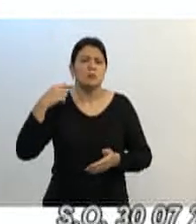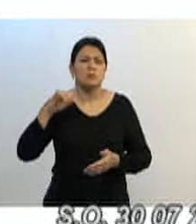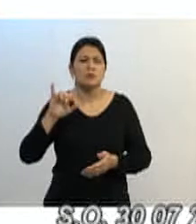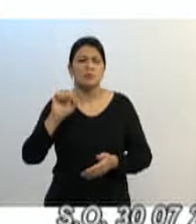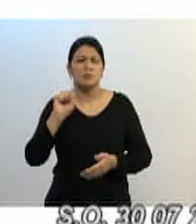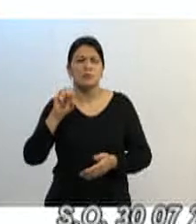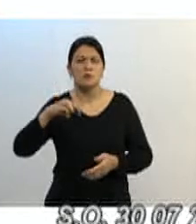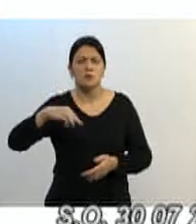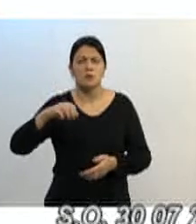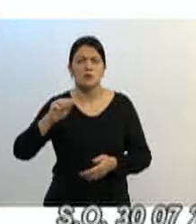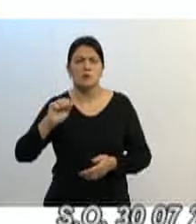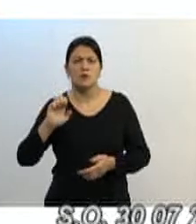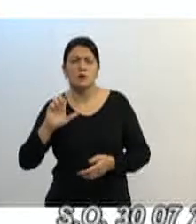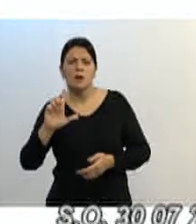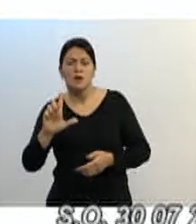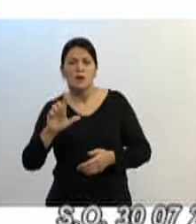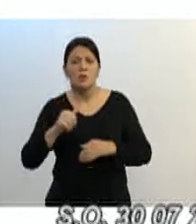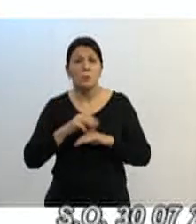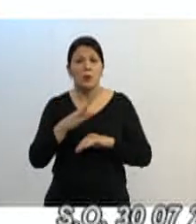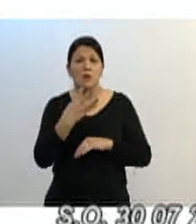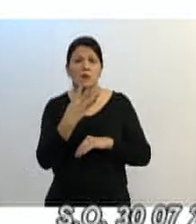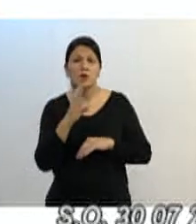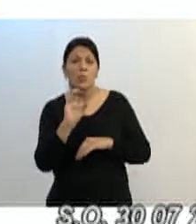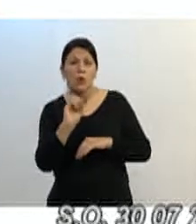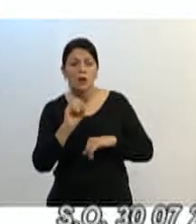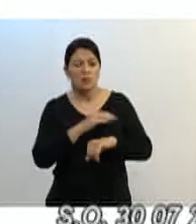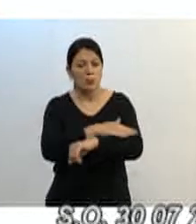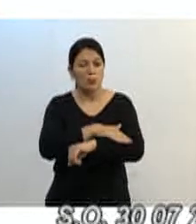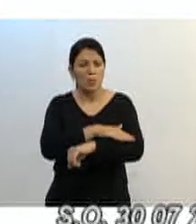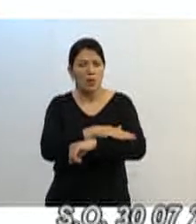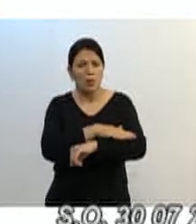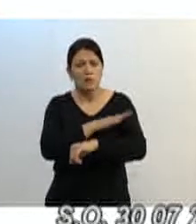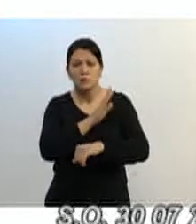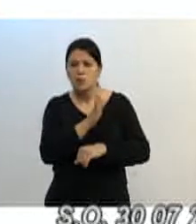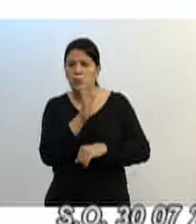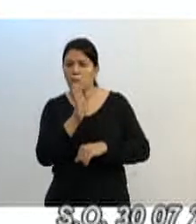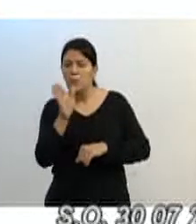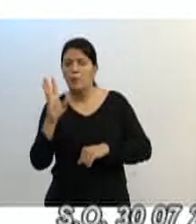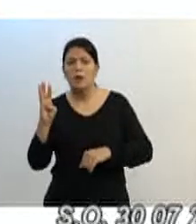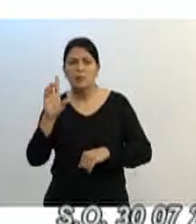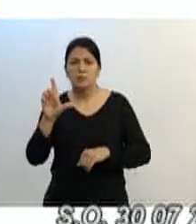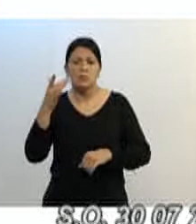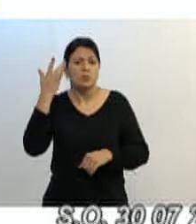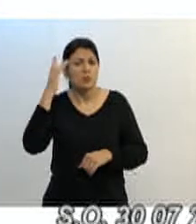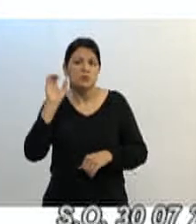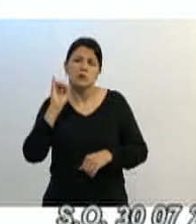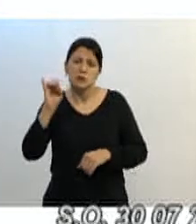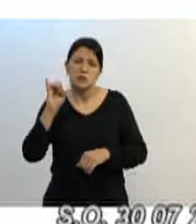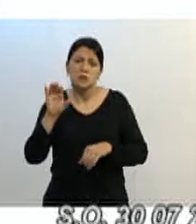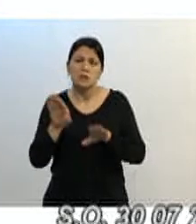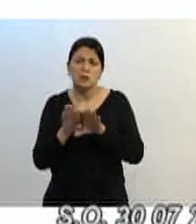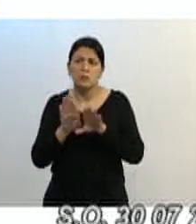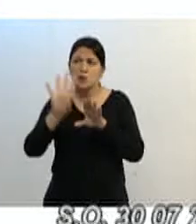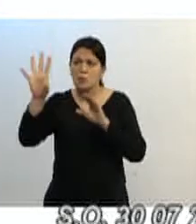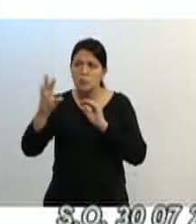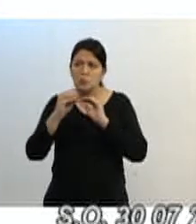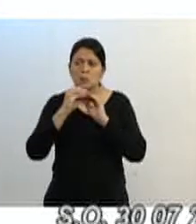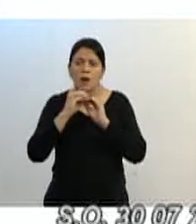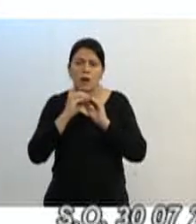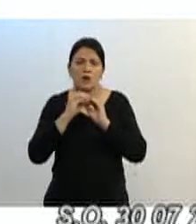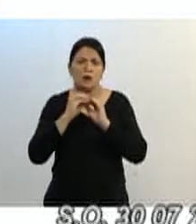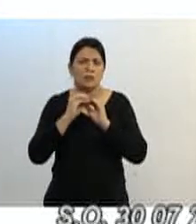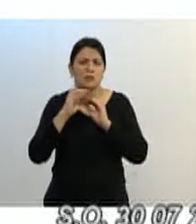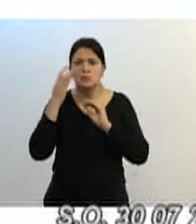40 praças em Blumenau, contemple essa praça, não sei se está contemplado ou não ainda, que não temos esse relatório, nós, vereadores,